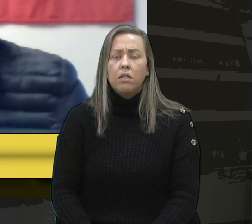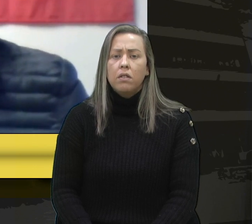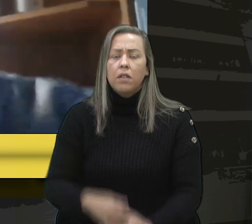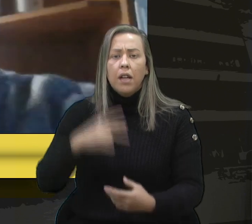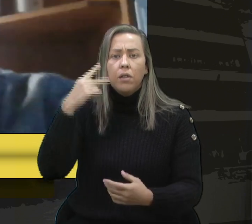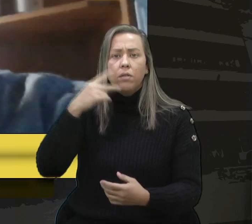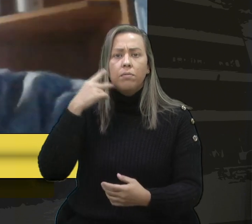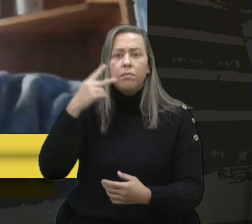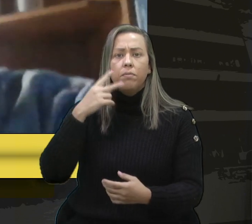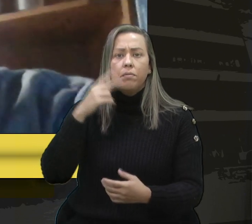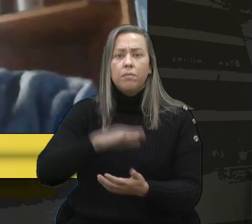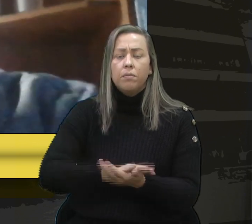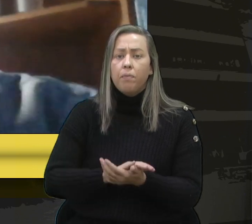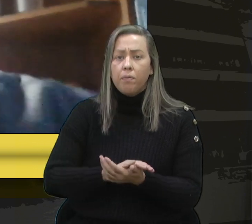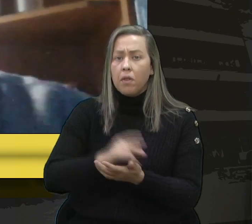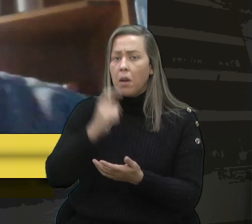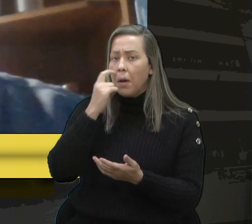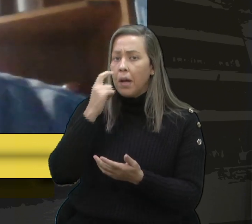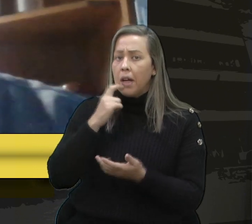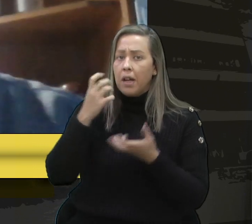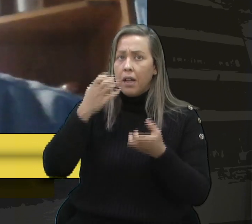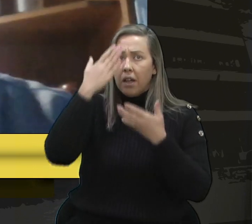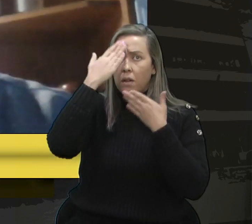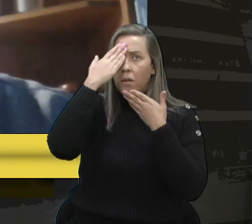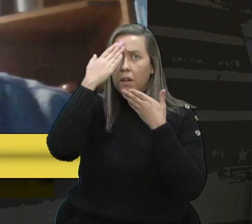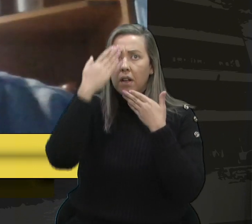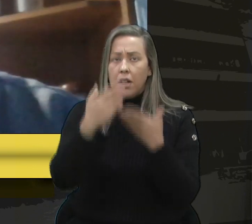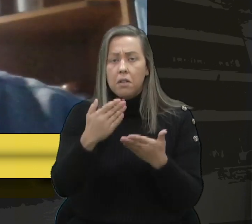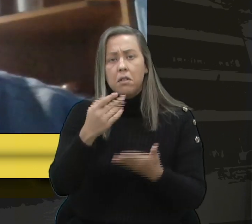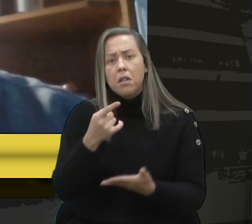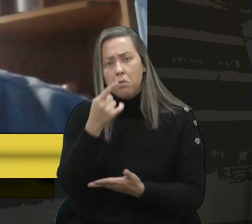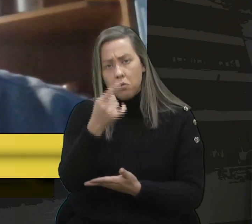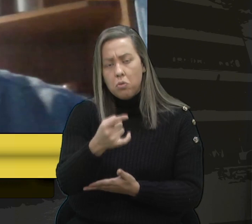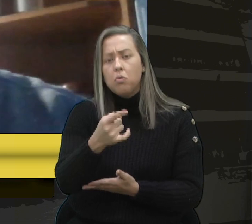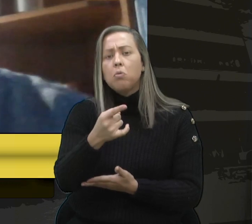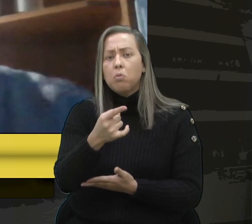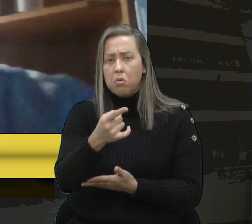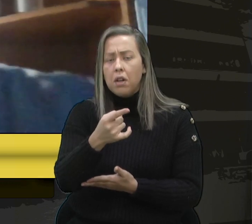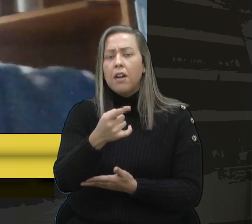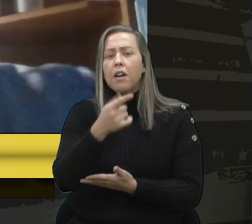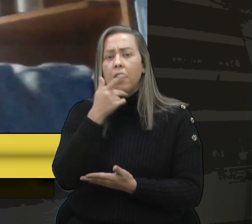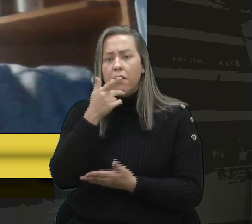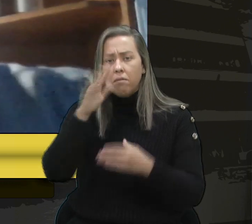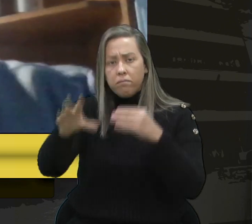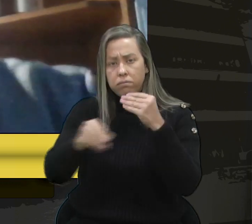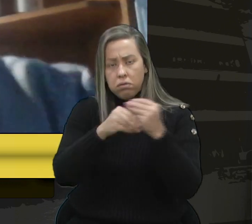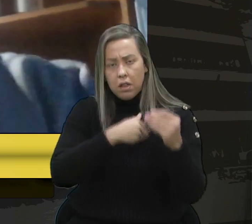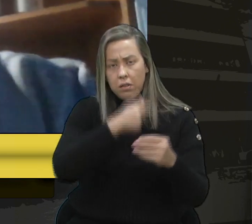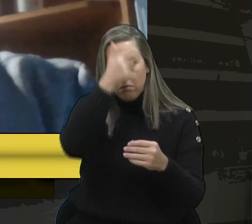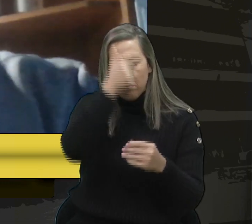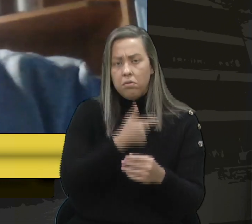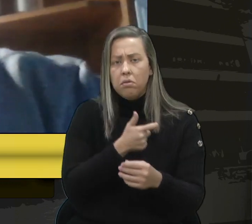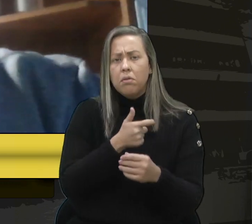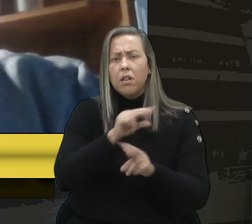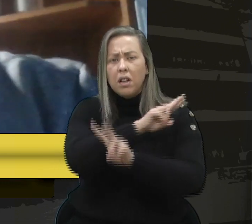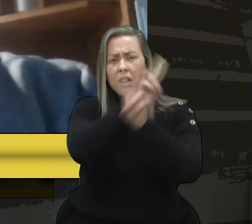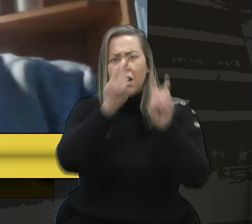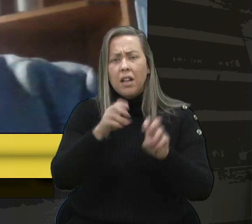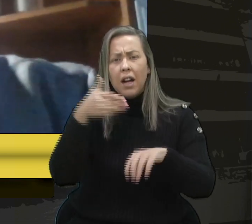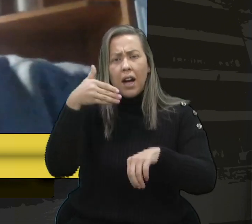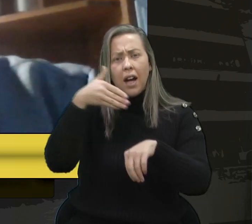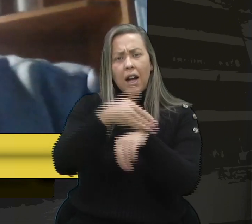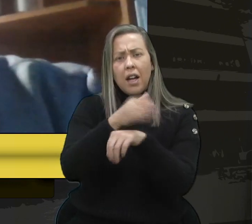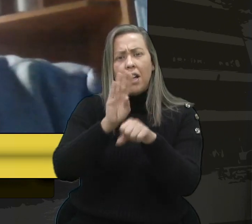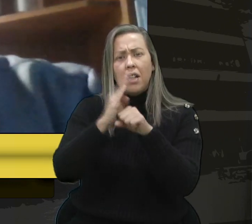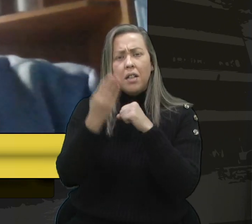Vereador Wagner Petrini, primeiro agradecer a sua... O senhor tem me concedido a parte. Sobre a questão do acesso do